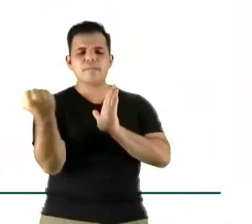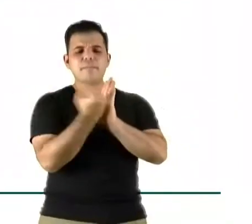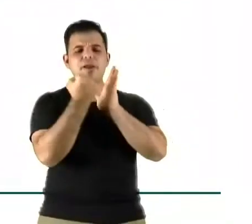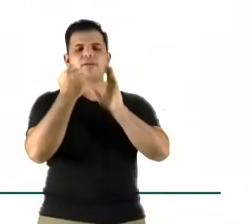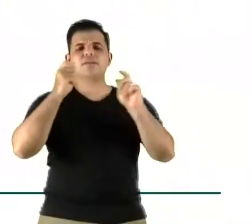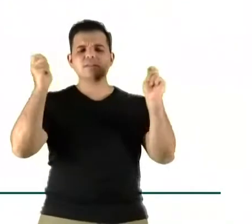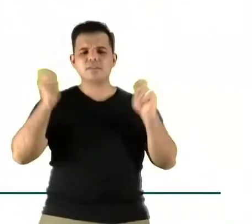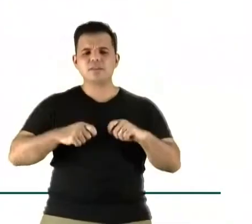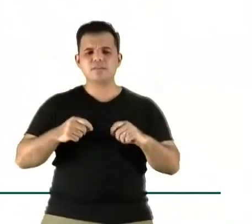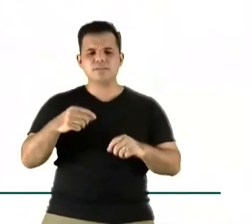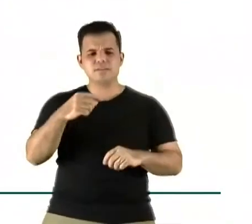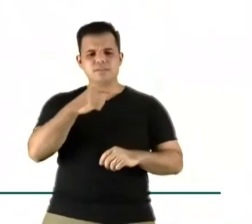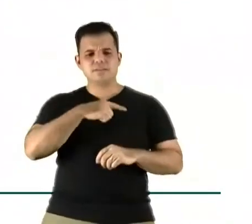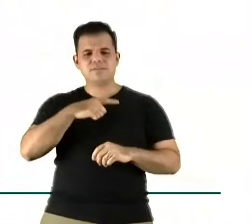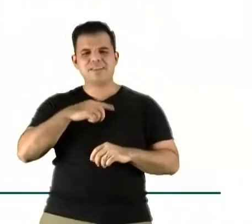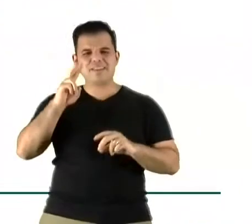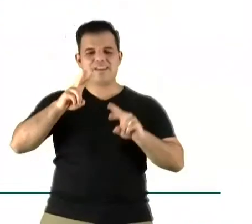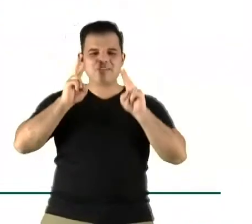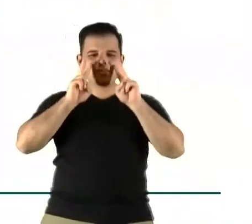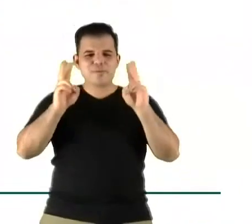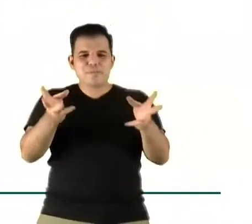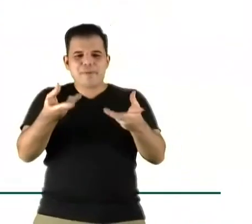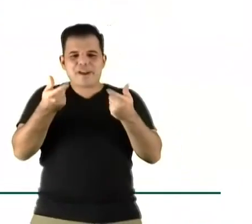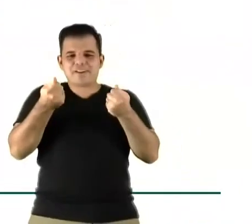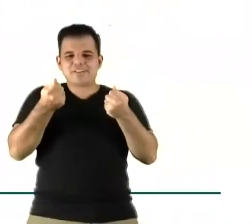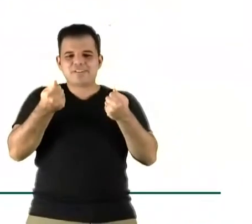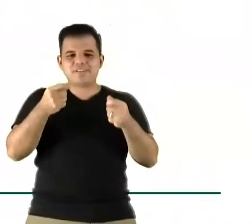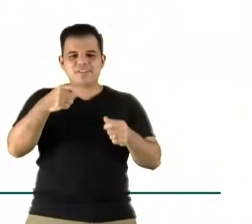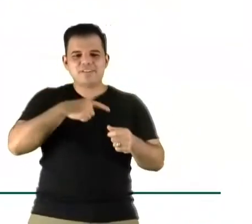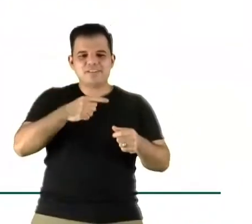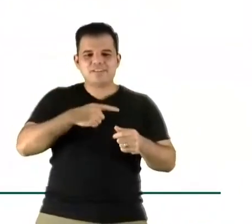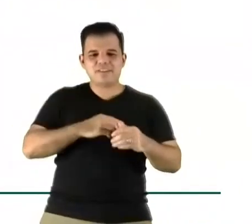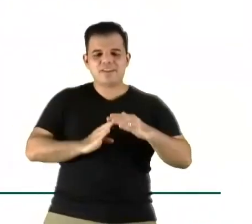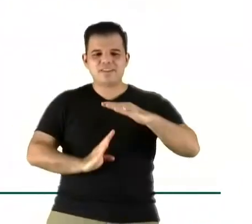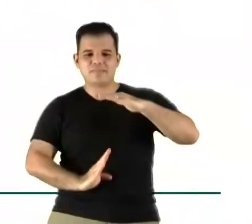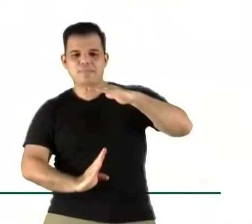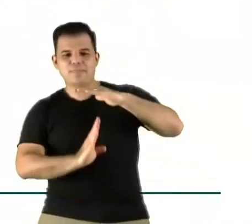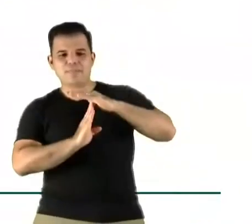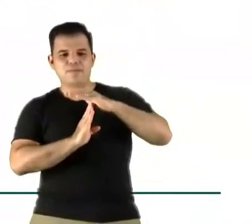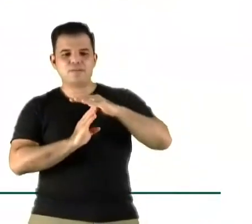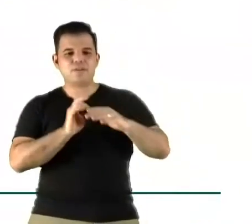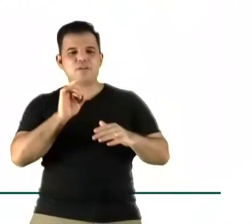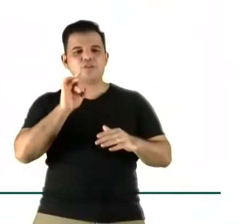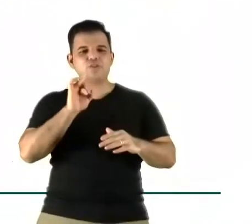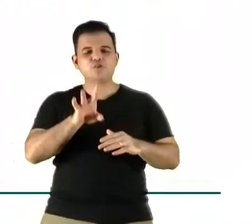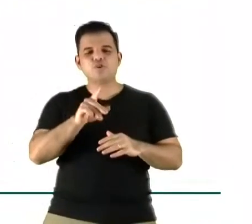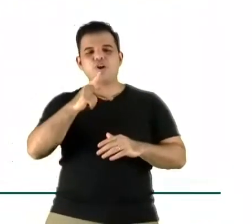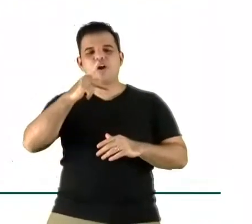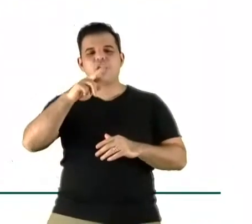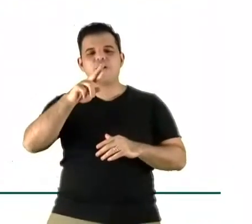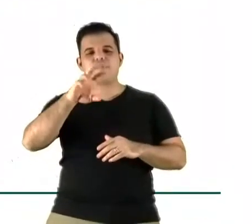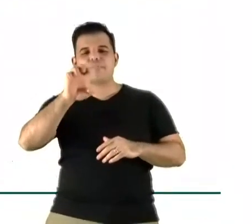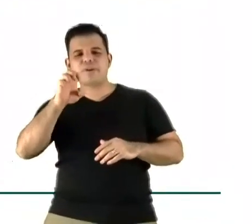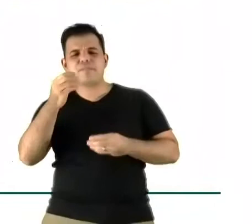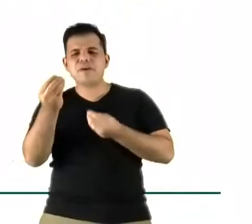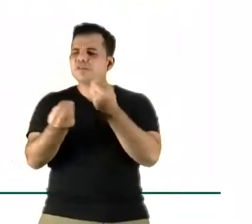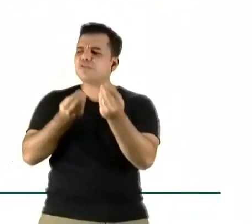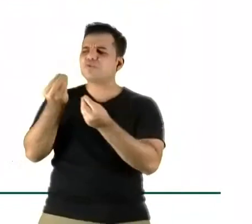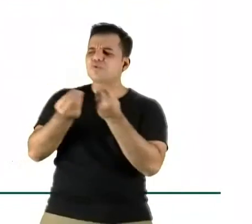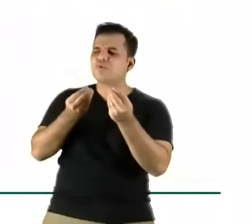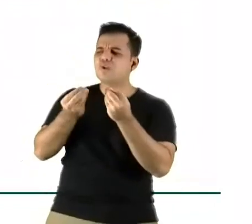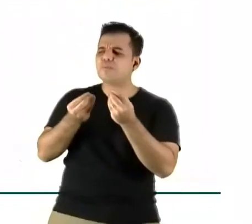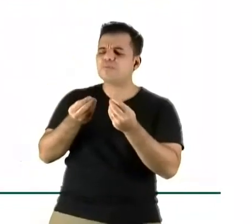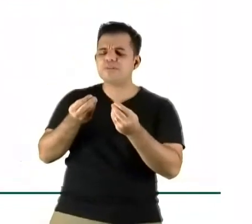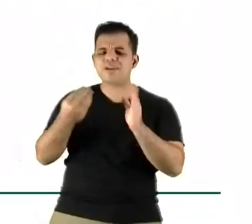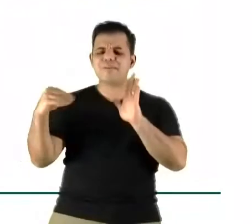Tem presença de merchan? Tem presença de intervalo? Você falou, não pode ser só o pre-roll. Não pode ser só o pre-roll, mas onde é que isso está?